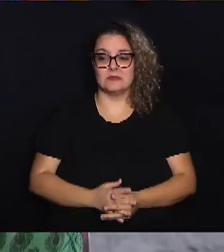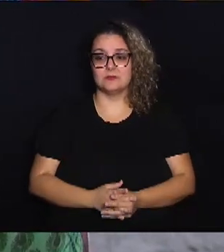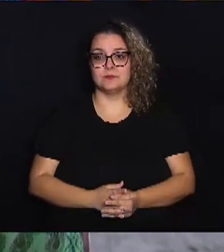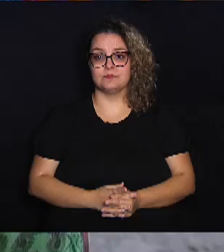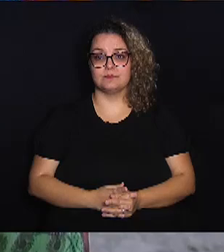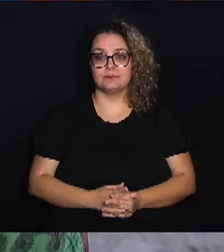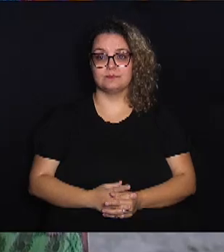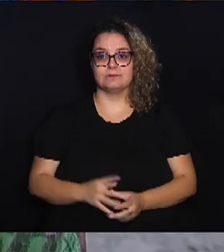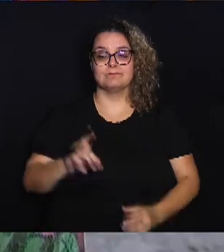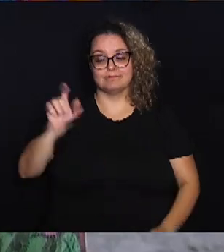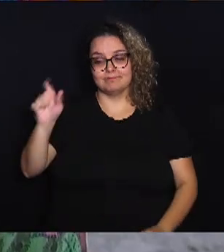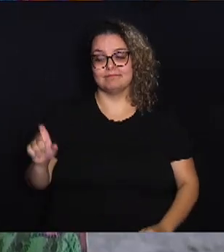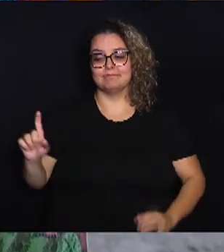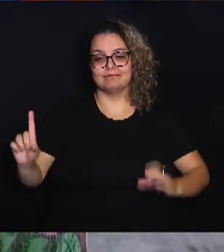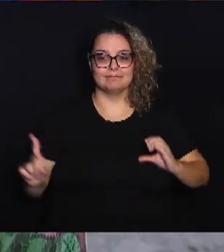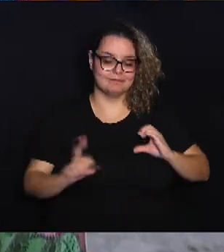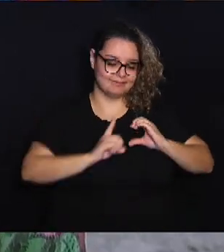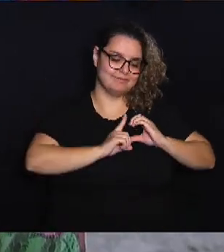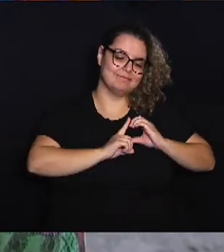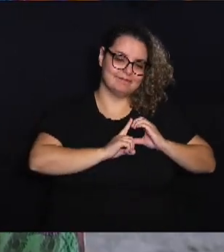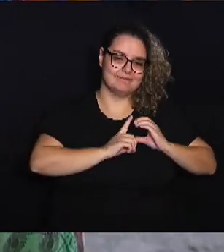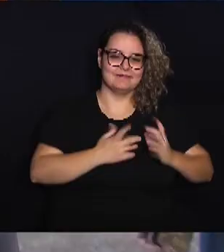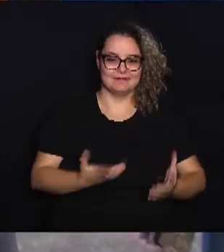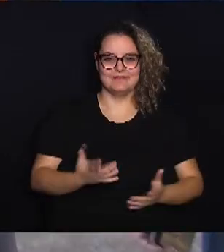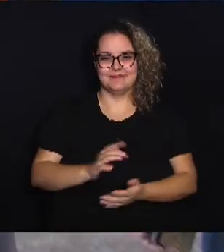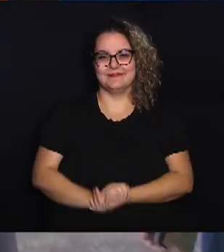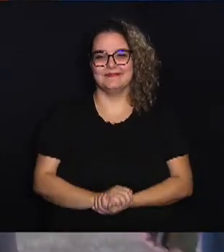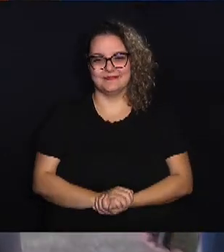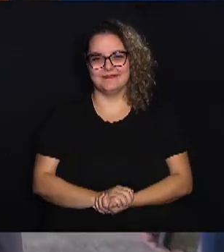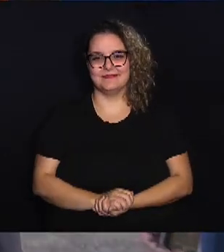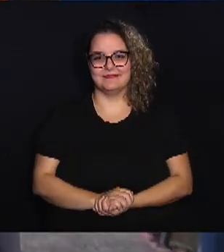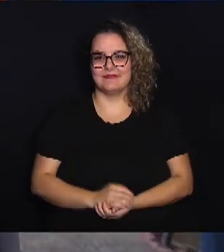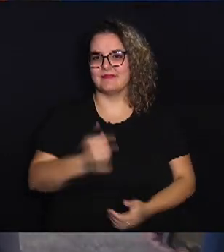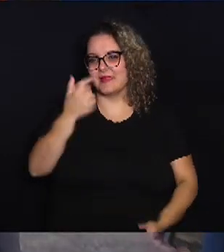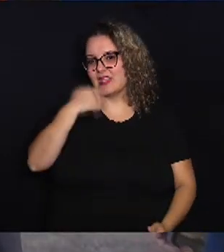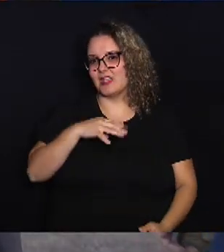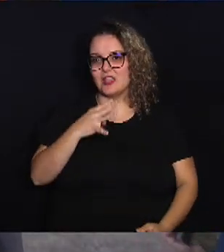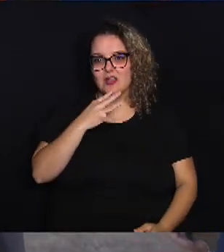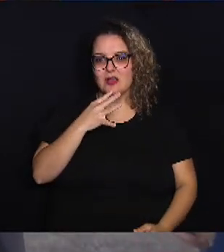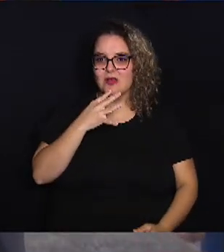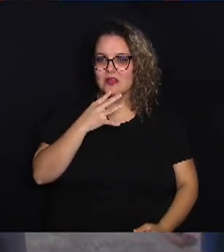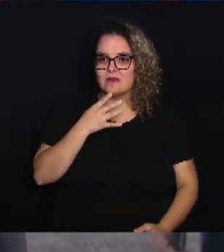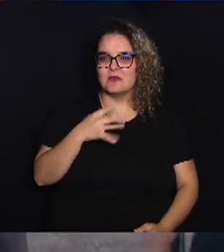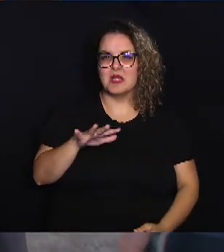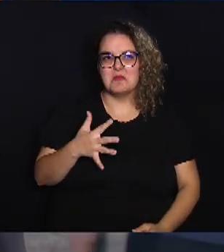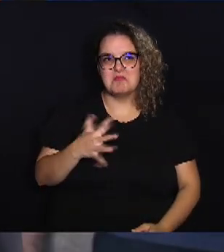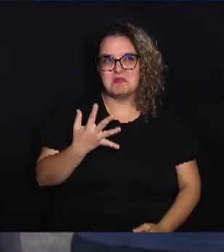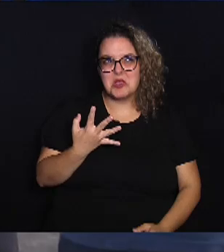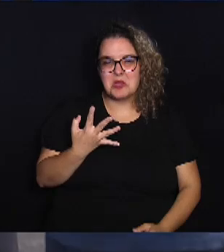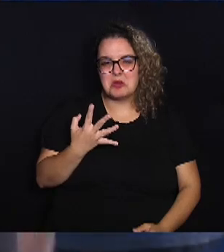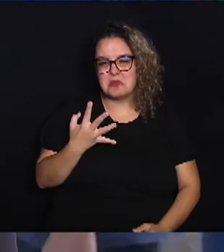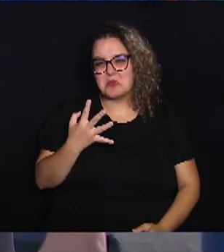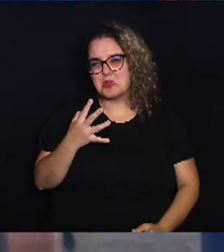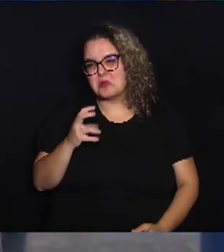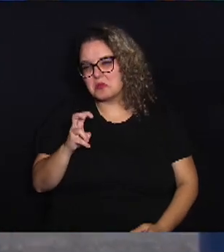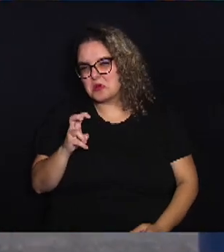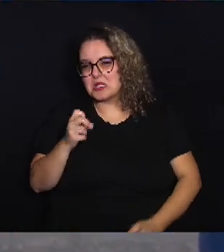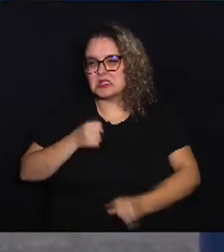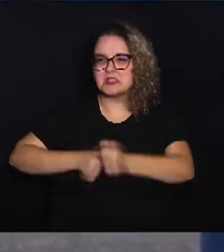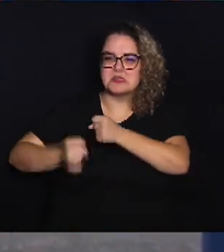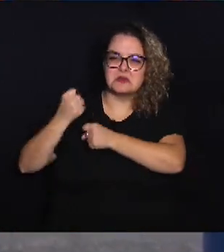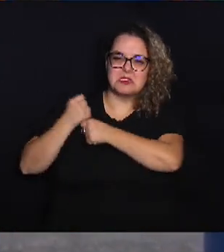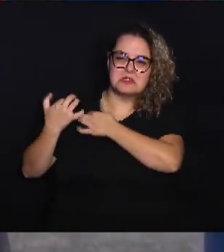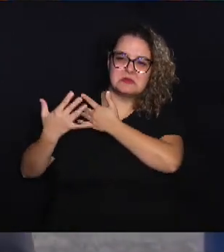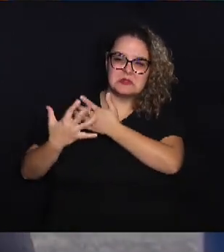ela no meu coração, no lado esquerdo do peito. Eu a conheci há 45 anos,